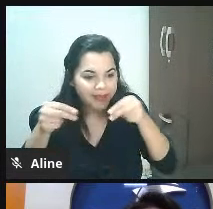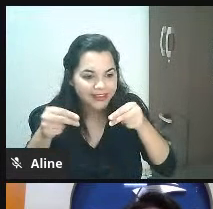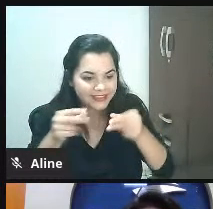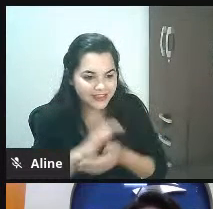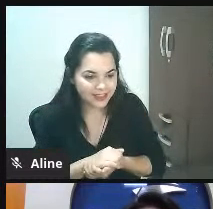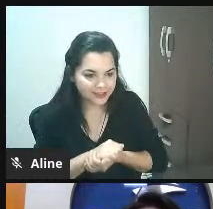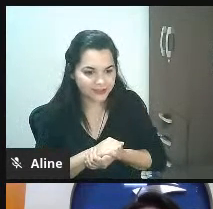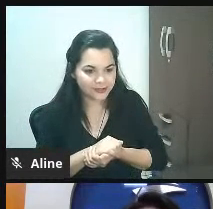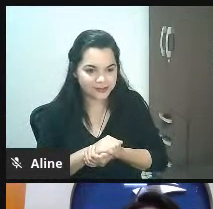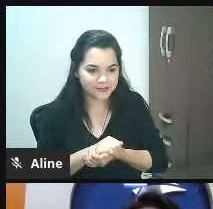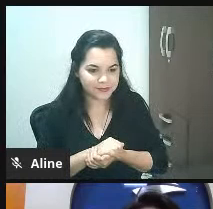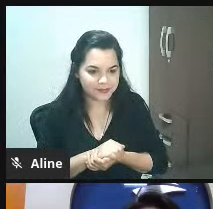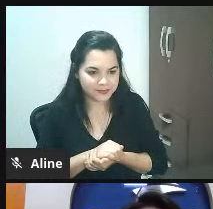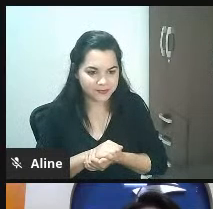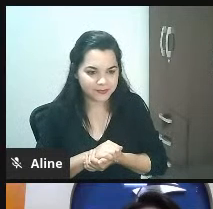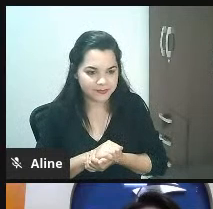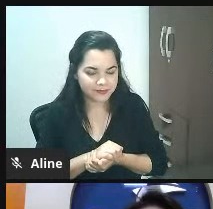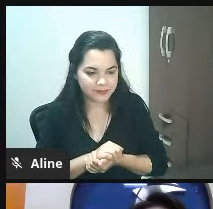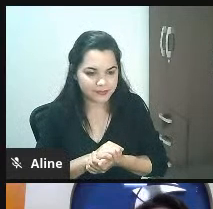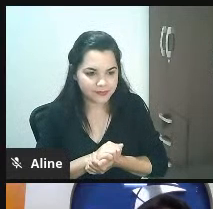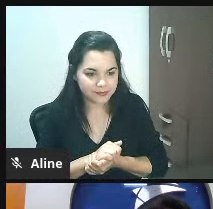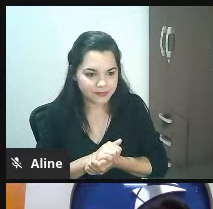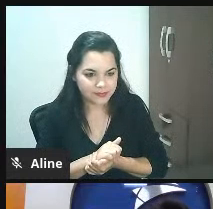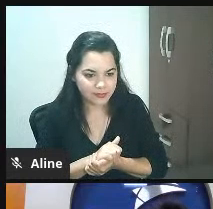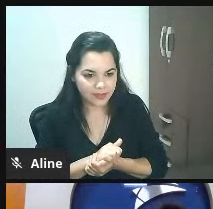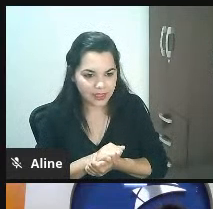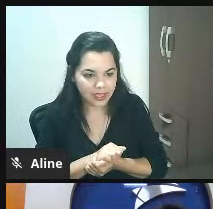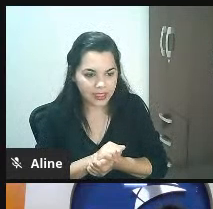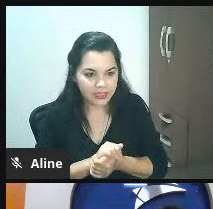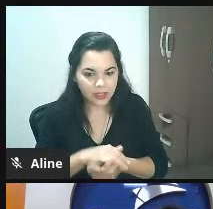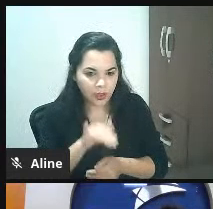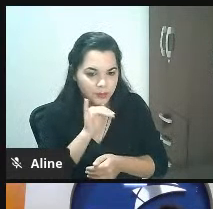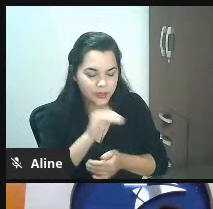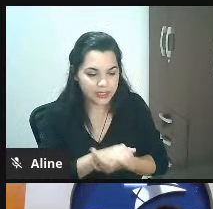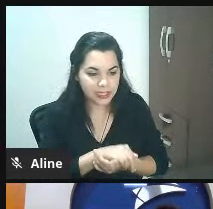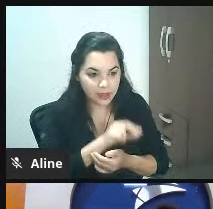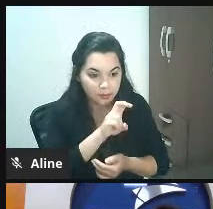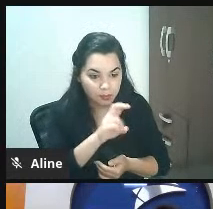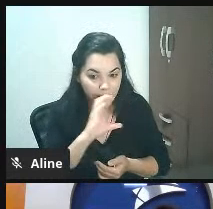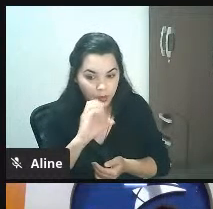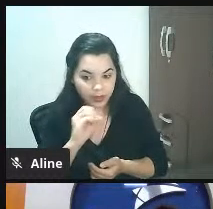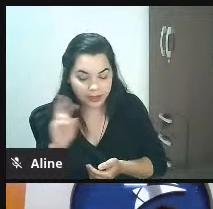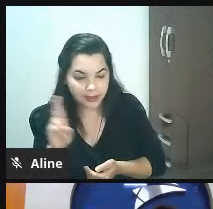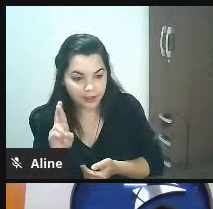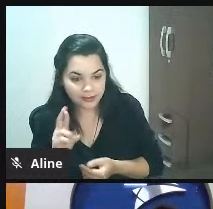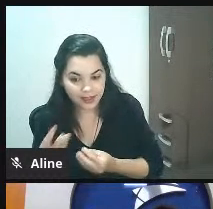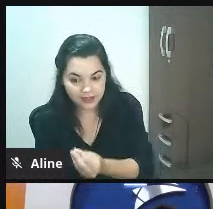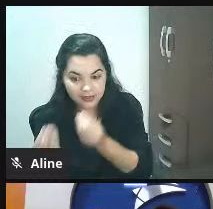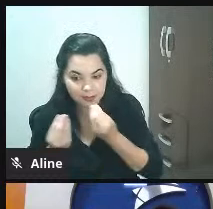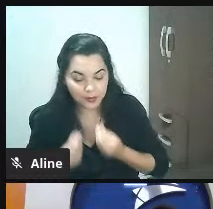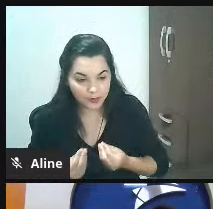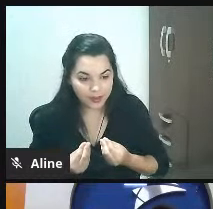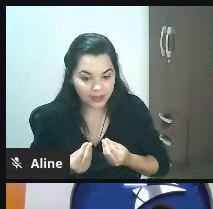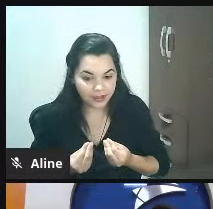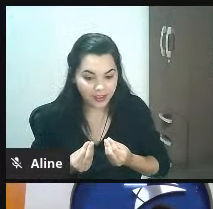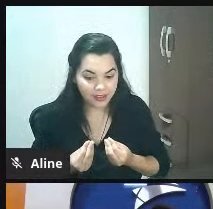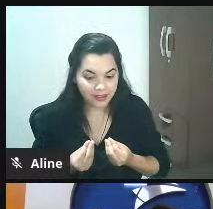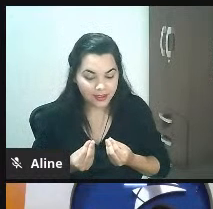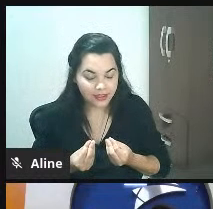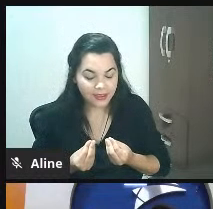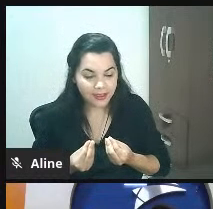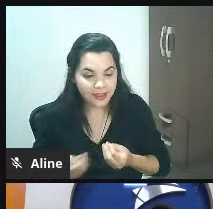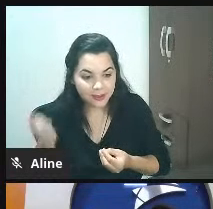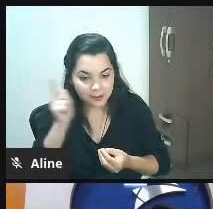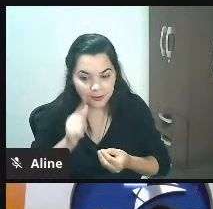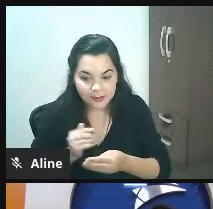e mandar ó então um cupom aqui valendo sei lá de 500 reais para ir lá e comprar lá sei lá um presente para você lá na